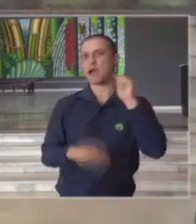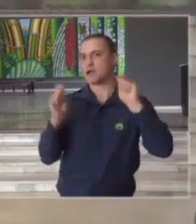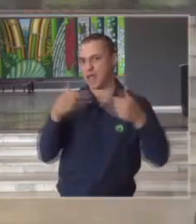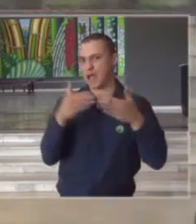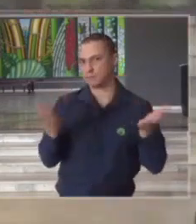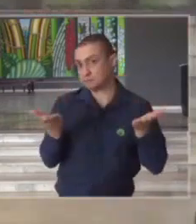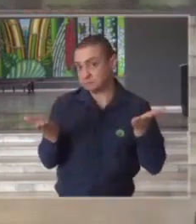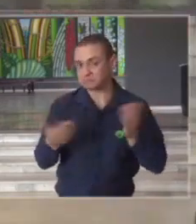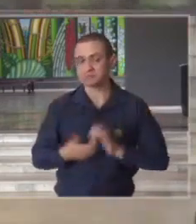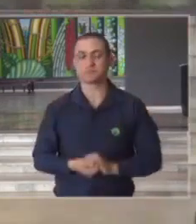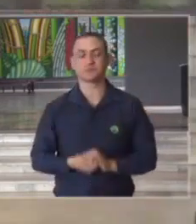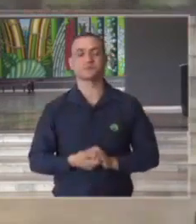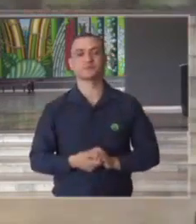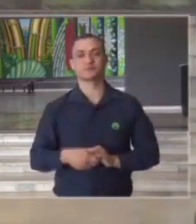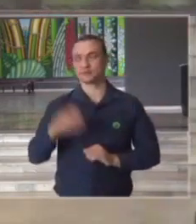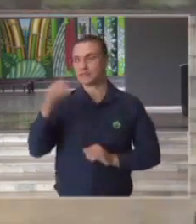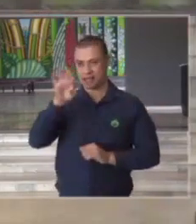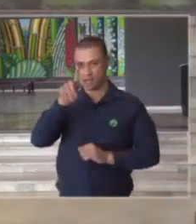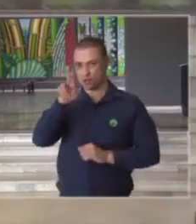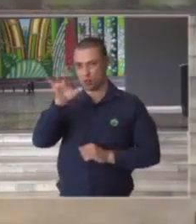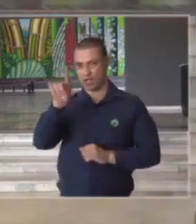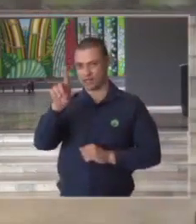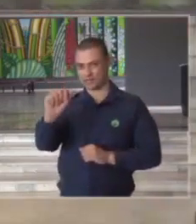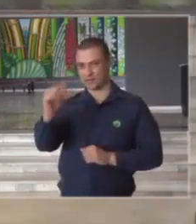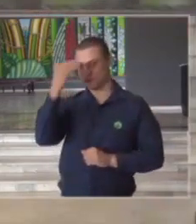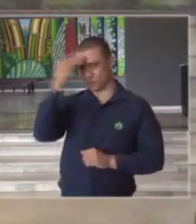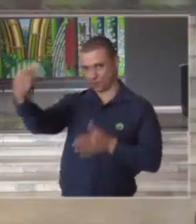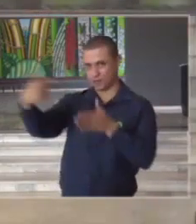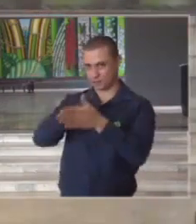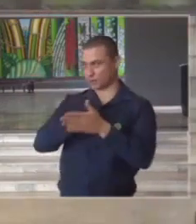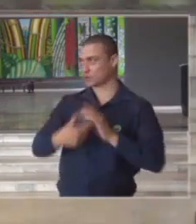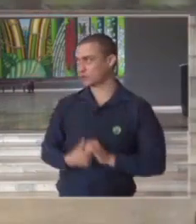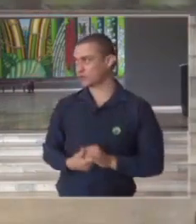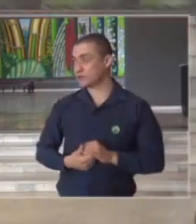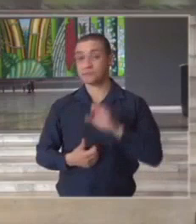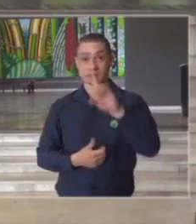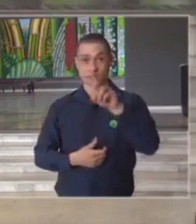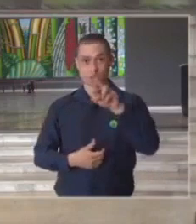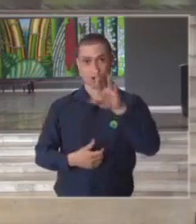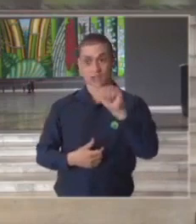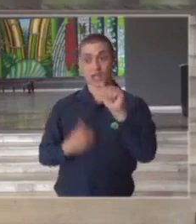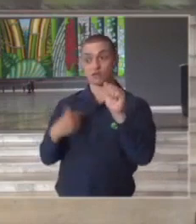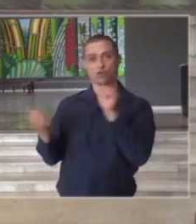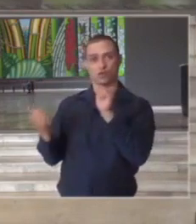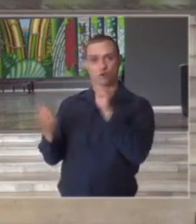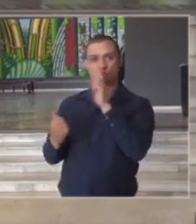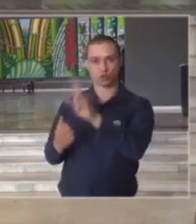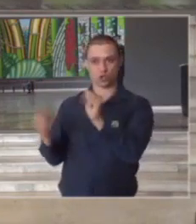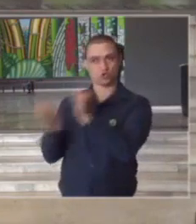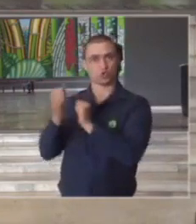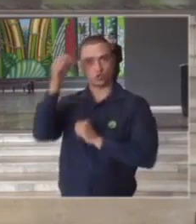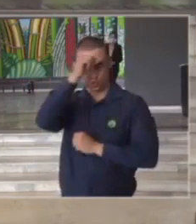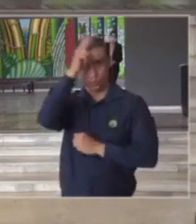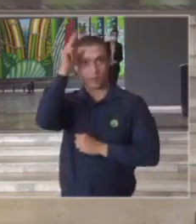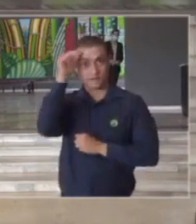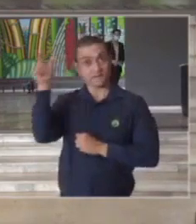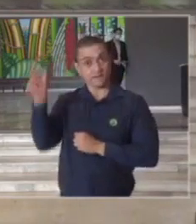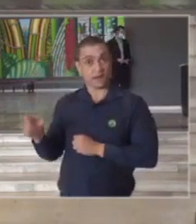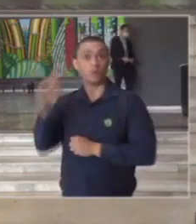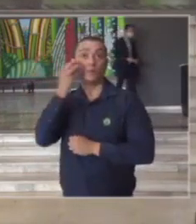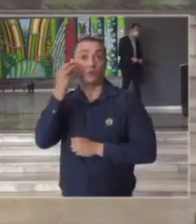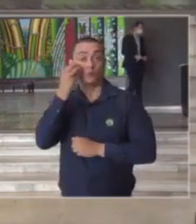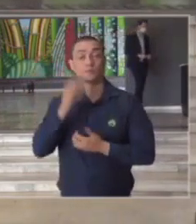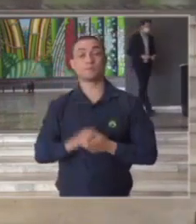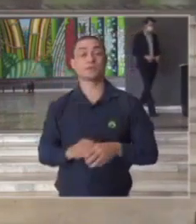Eduardo obrigado obrigado pela pergunta Eduardo vou dividir a resposta obviamente com o prefeito Bruno